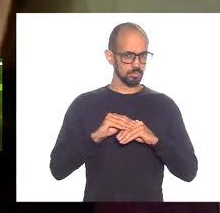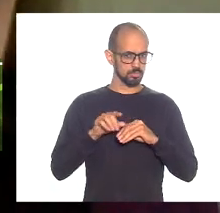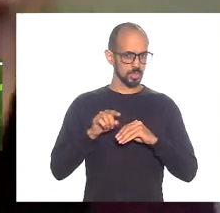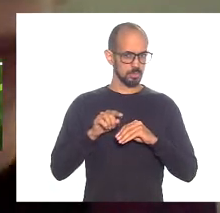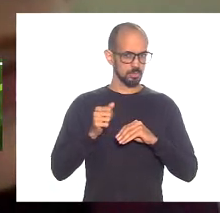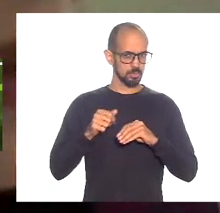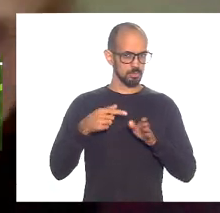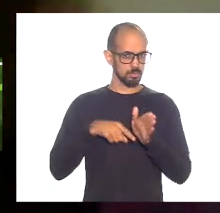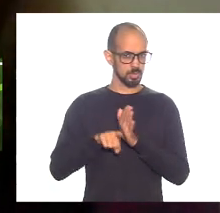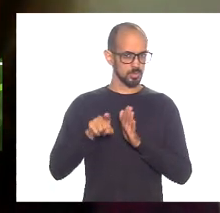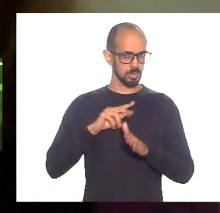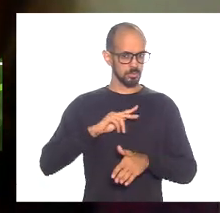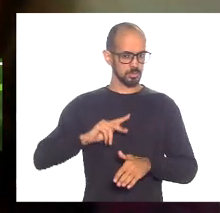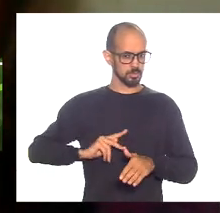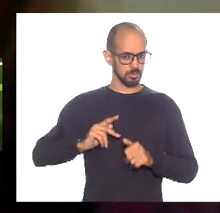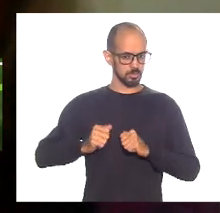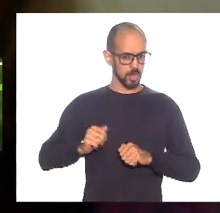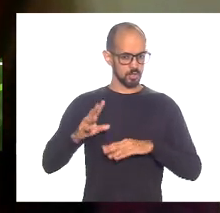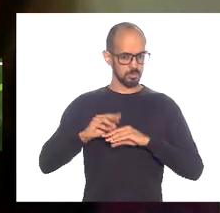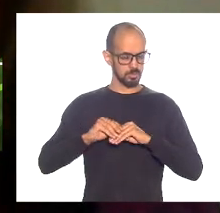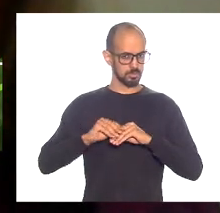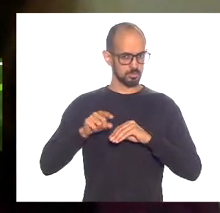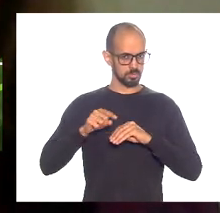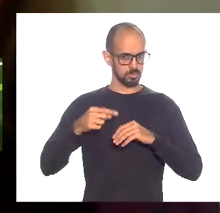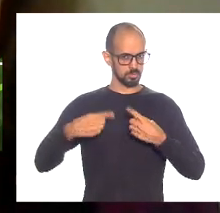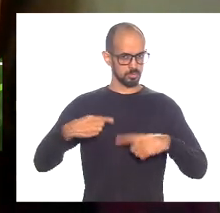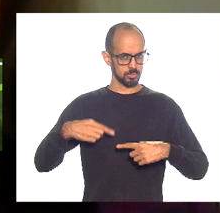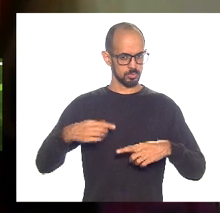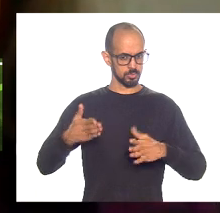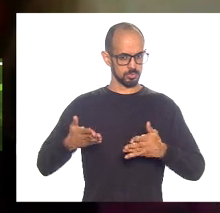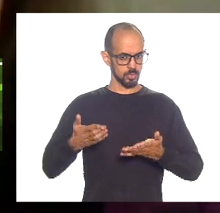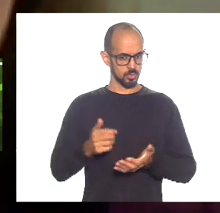Presidente, a Marta Rocha, posso contribuir nessa discussão?